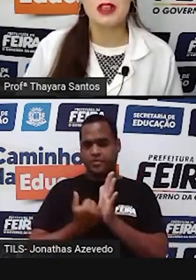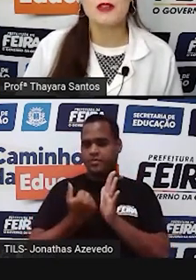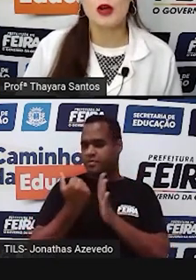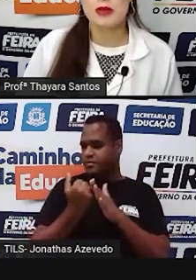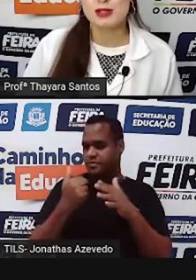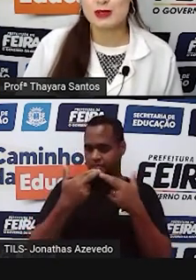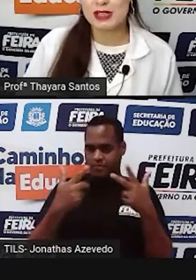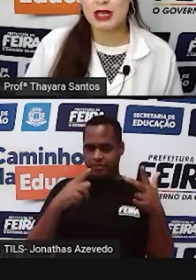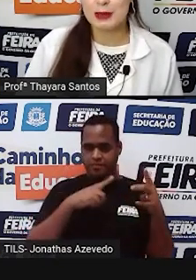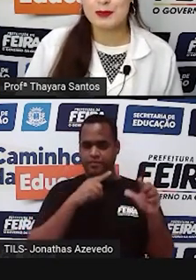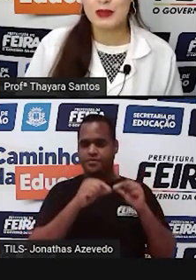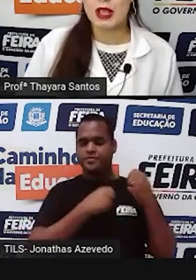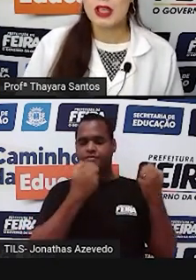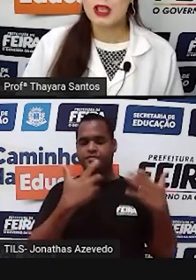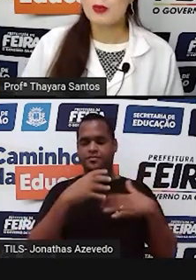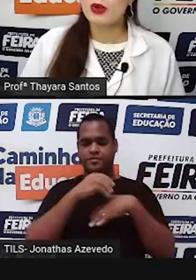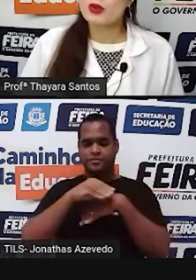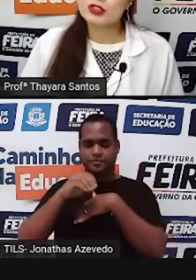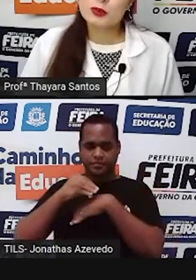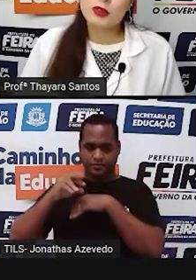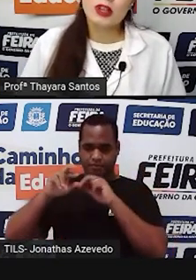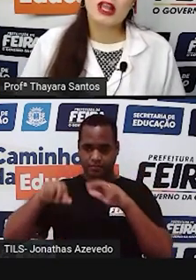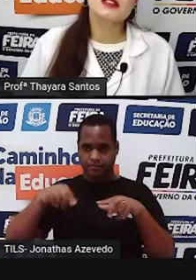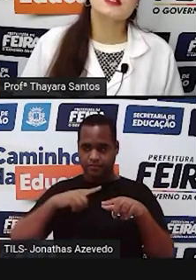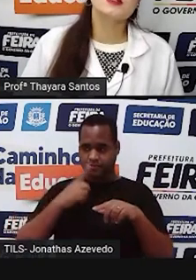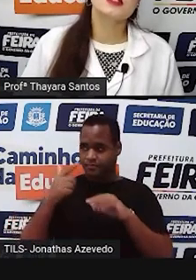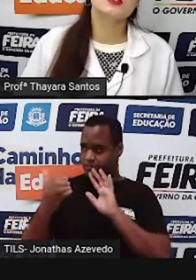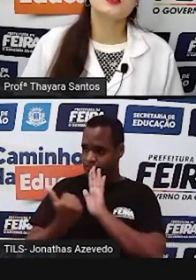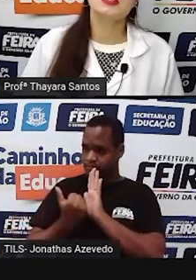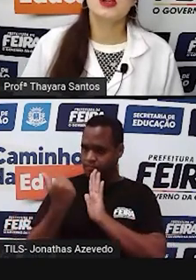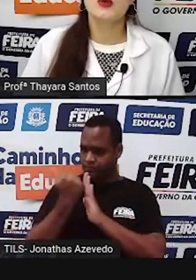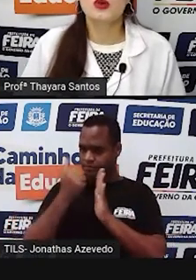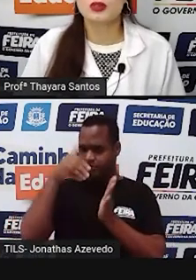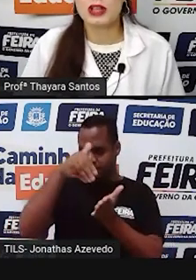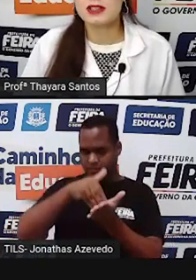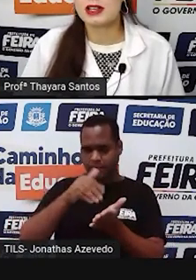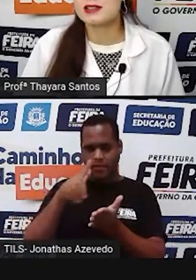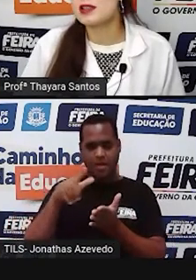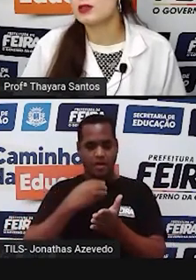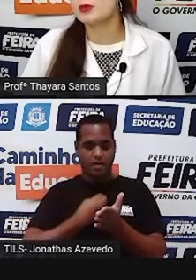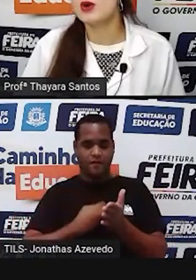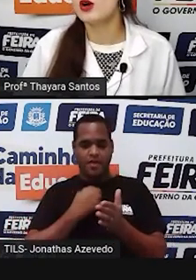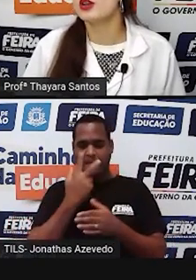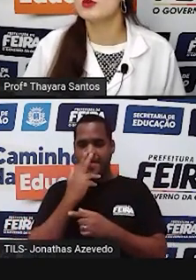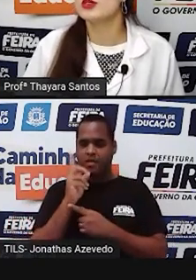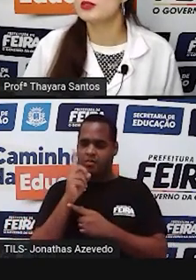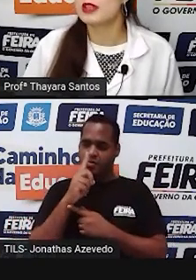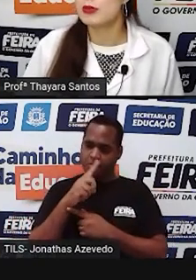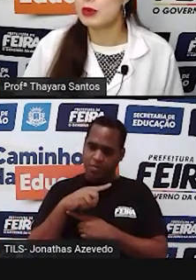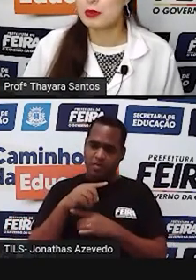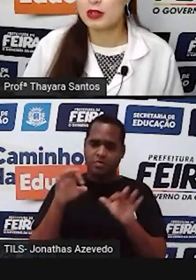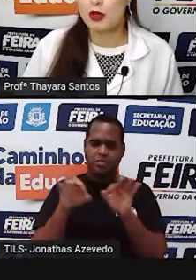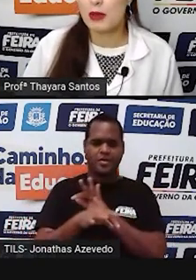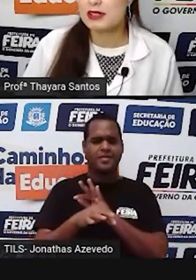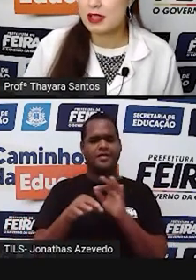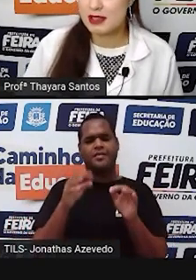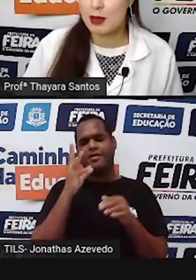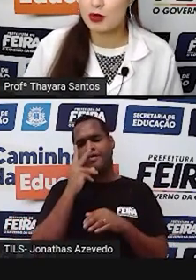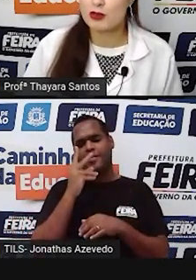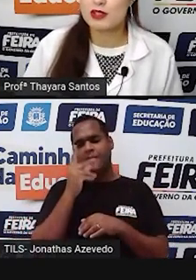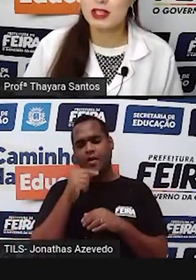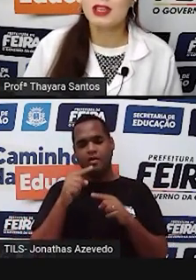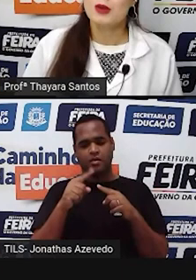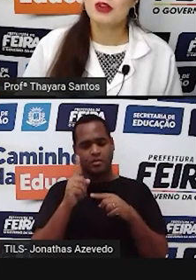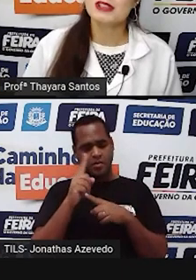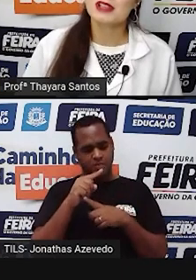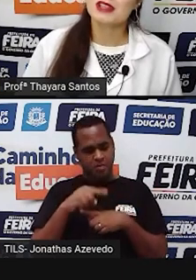de obter informações aí. E por último, elas têm um ciclo de vida curto, quer dizer que elas não demoram muito tempo para poder começar a se